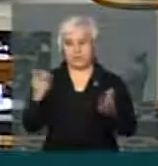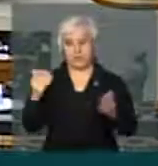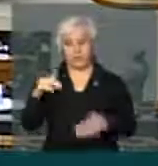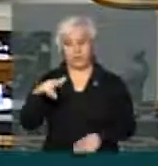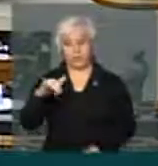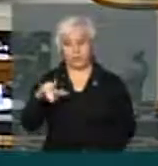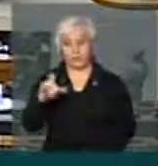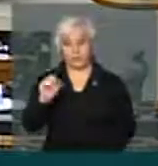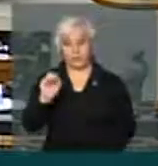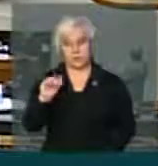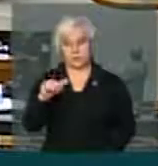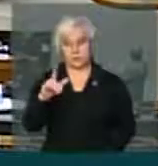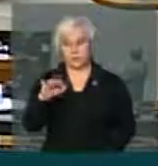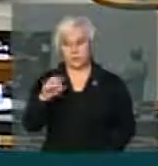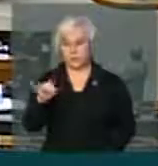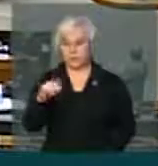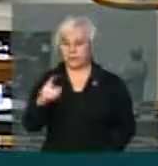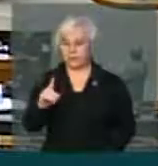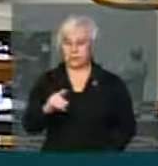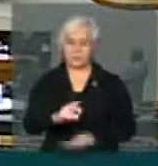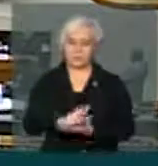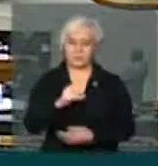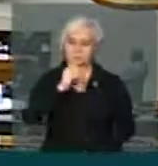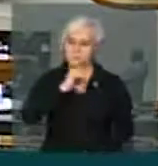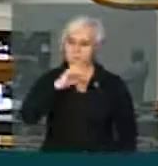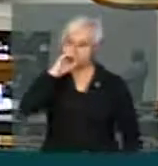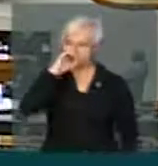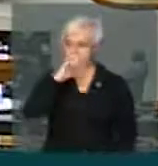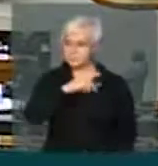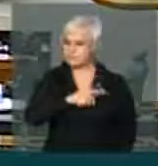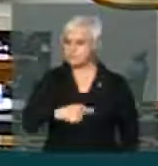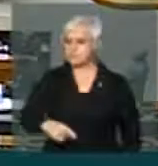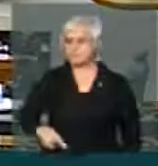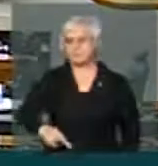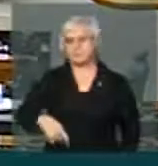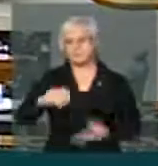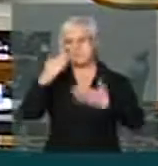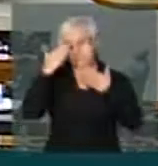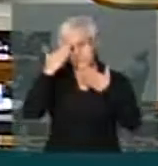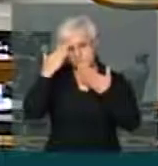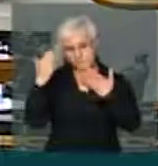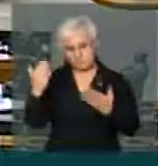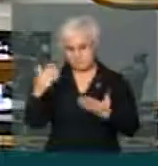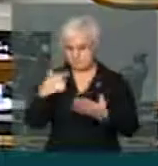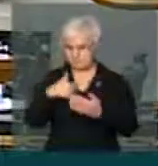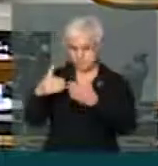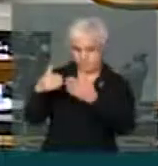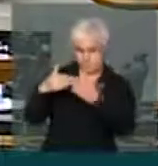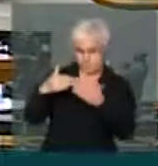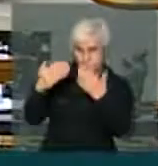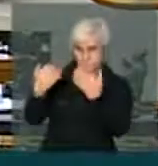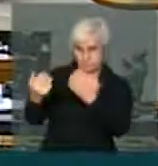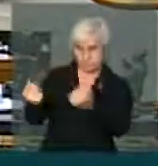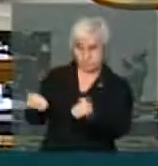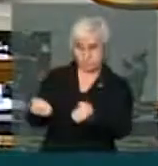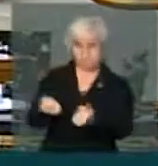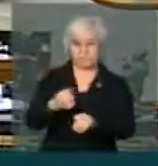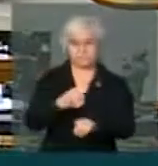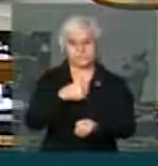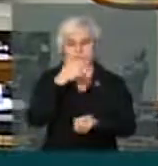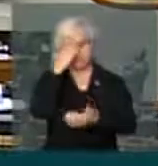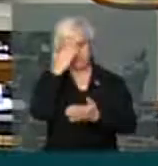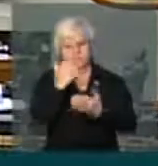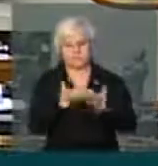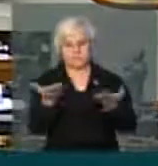Leitão. Senhor Presidente, eu agradeço aí ter atendido o nosso pedido. Acredito que essa